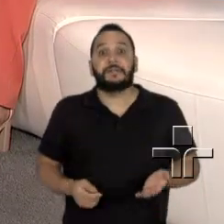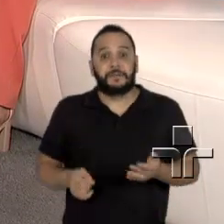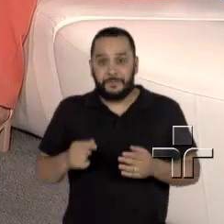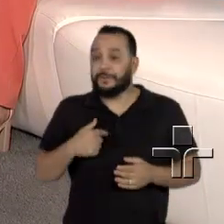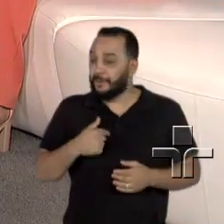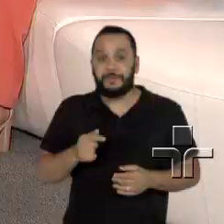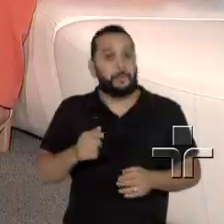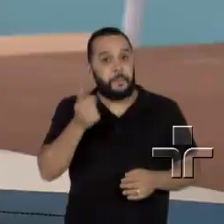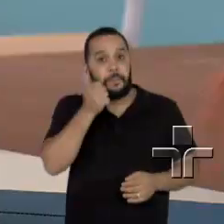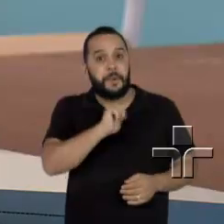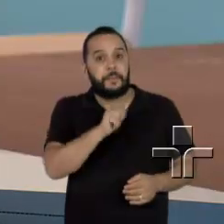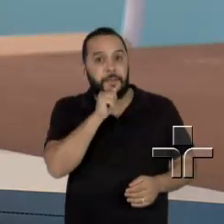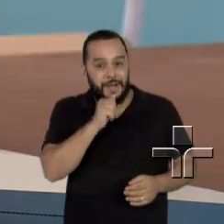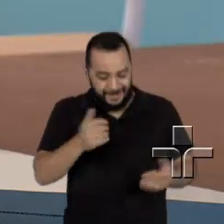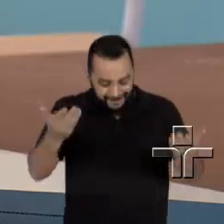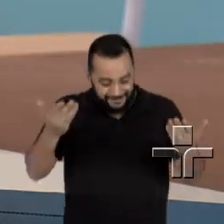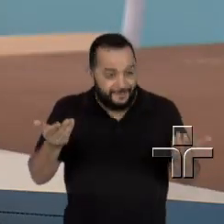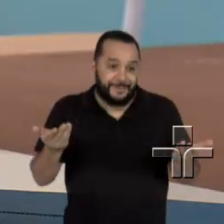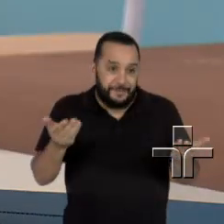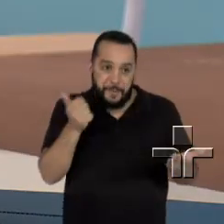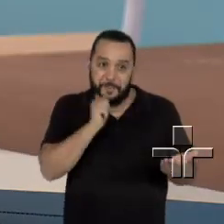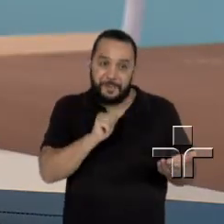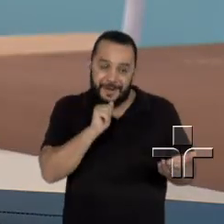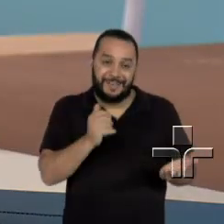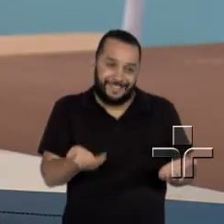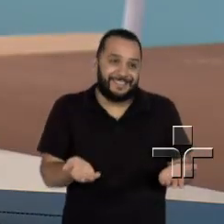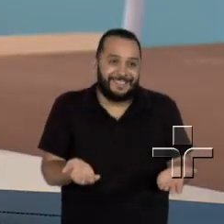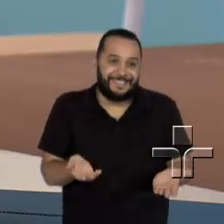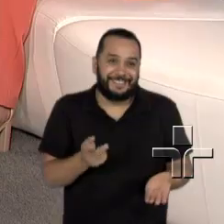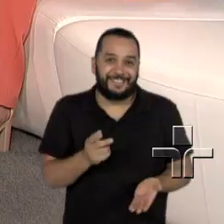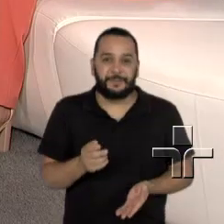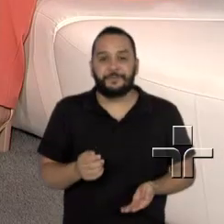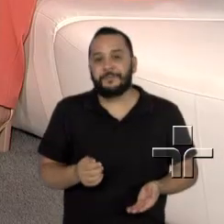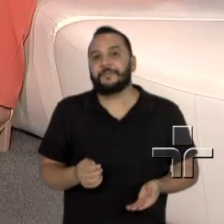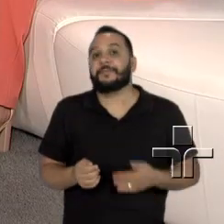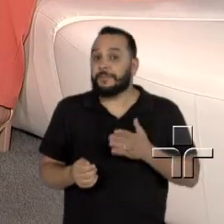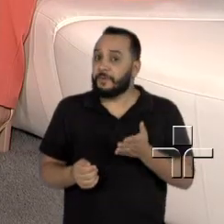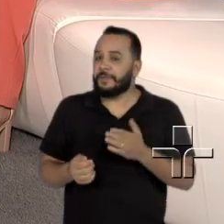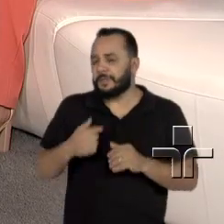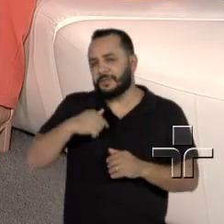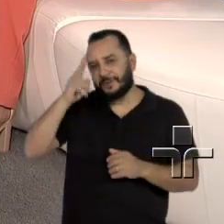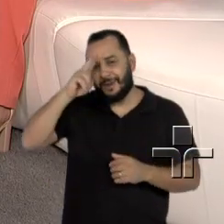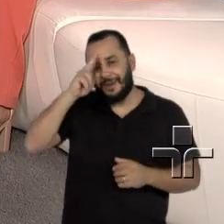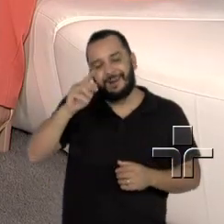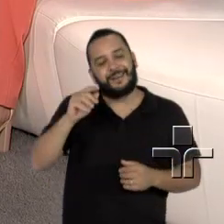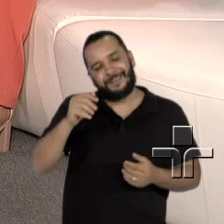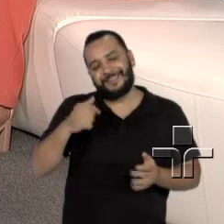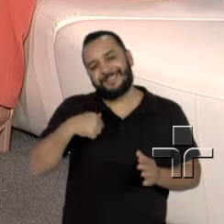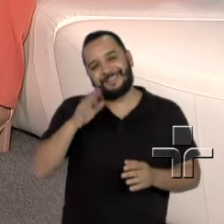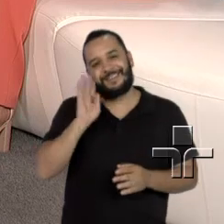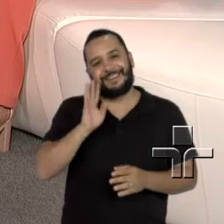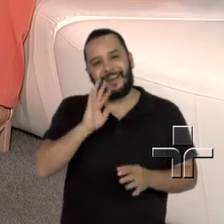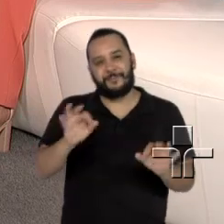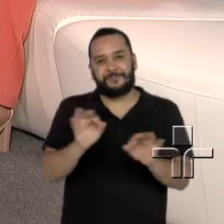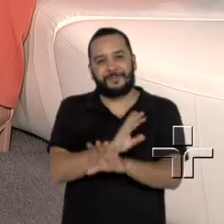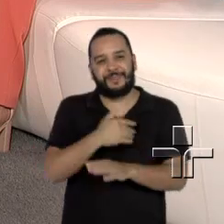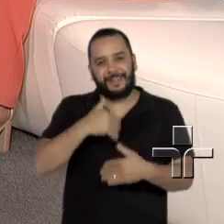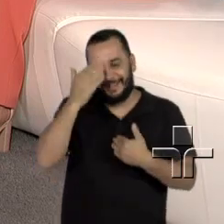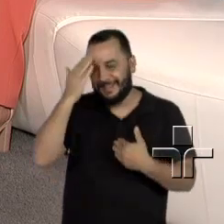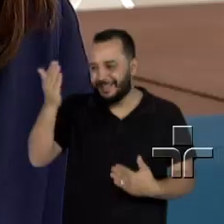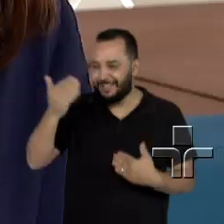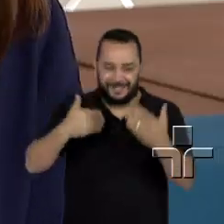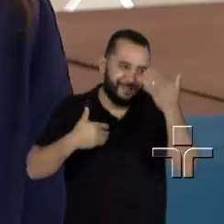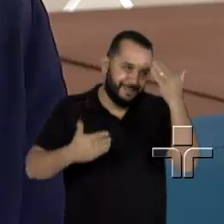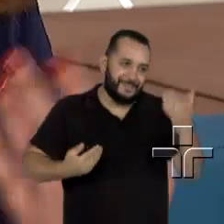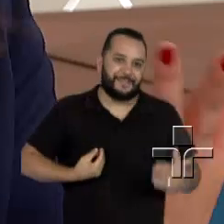abençoado, abençoado. Ela estava grávida. Então, com essa história tão legal, a gente termina o programa, quero agradecer vocês por terem